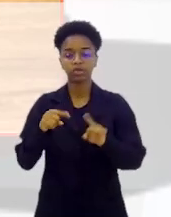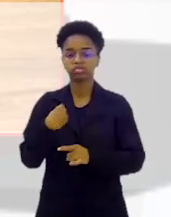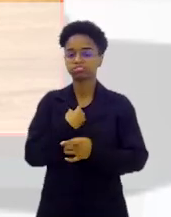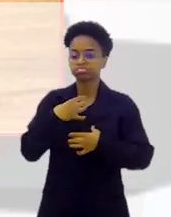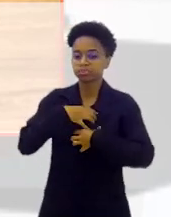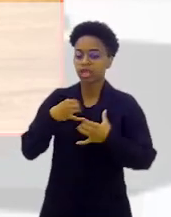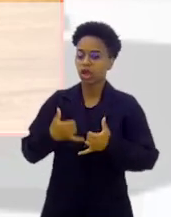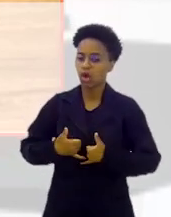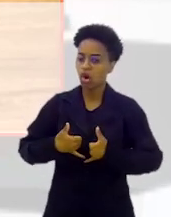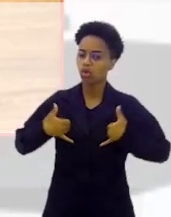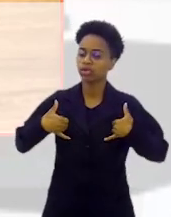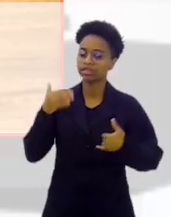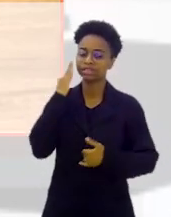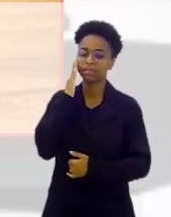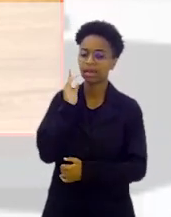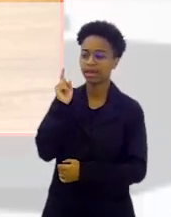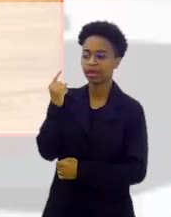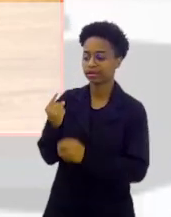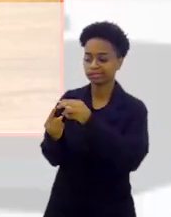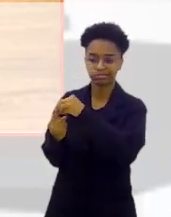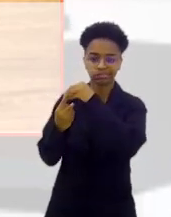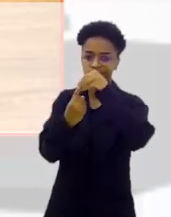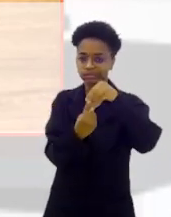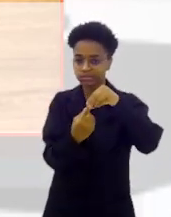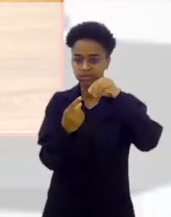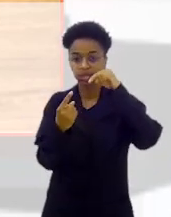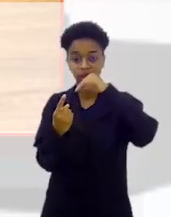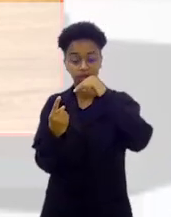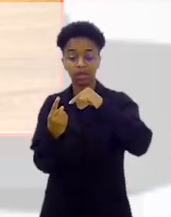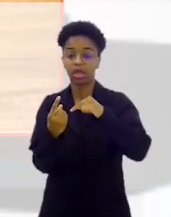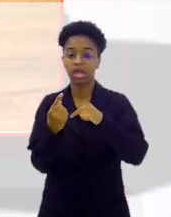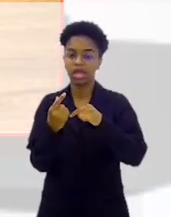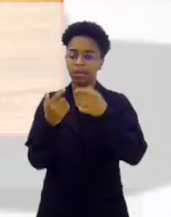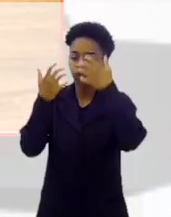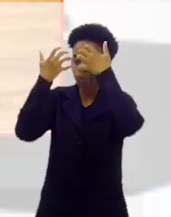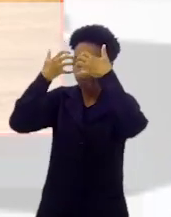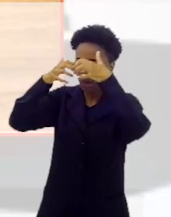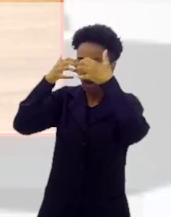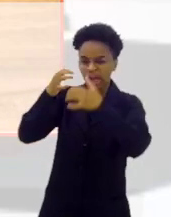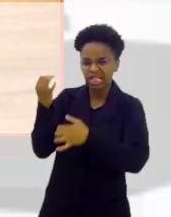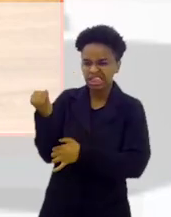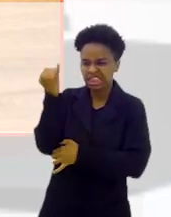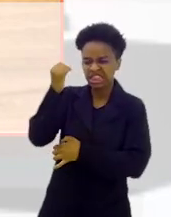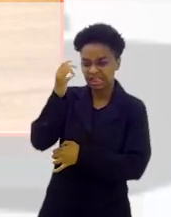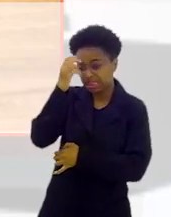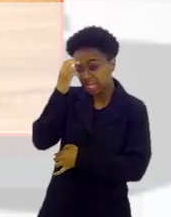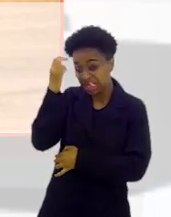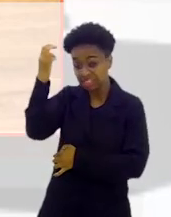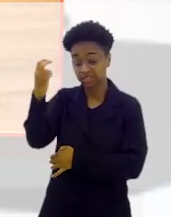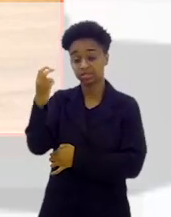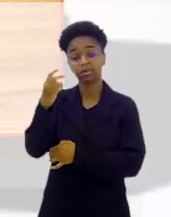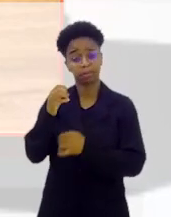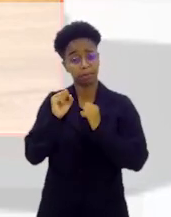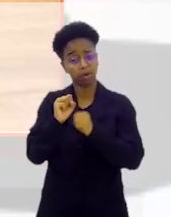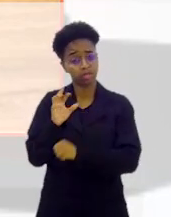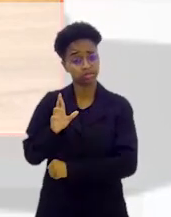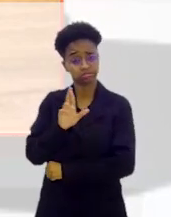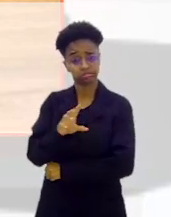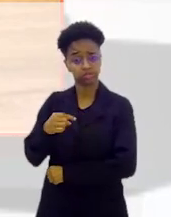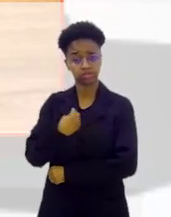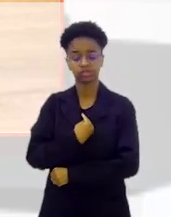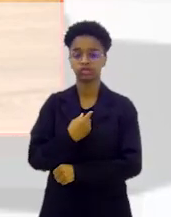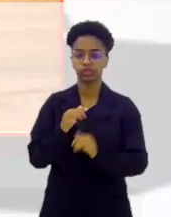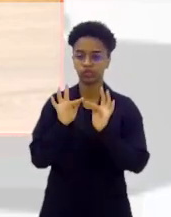está muito orgulhoso de saber que uma cabeça da estatura da sua pode, eventualmente, vir nos